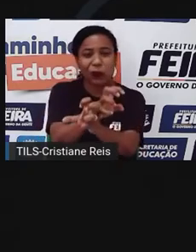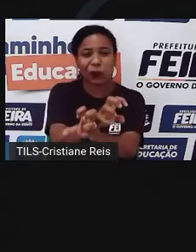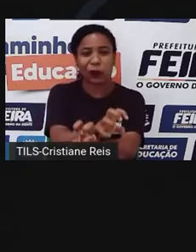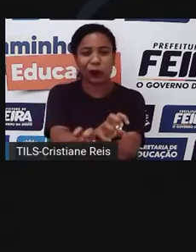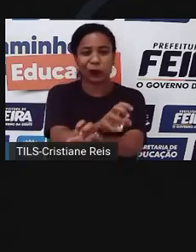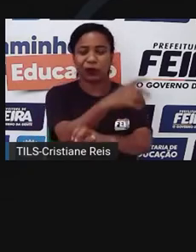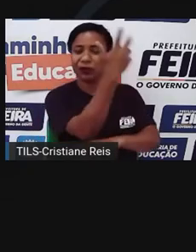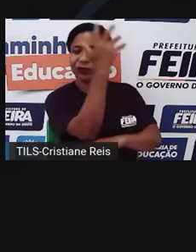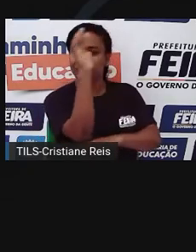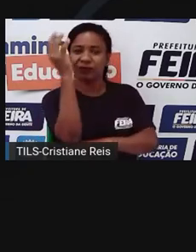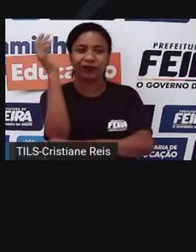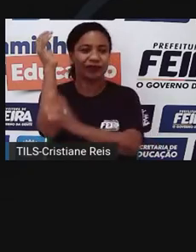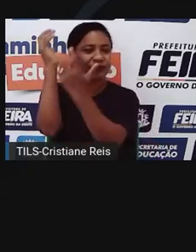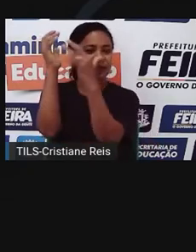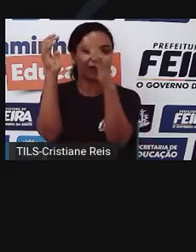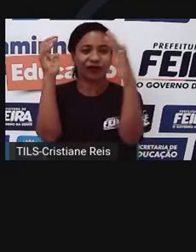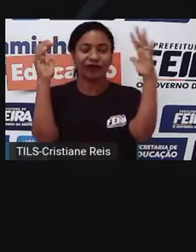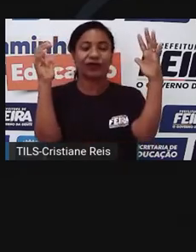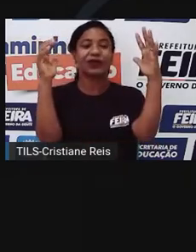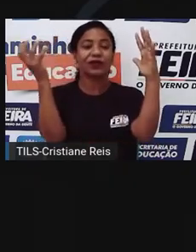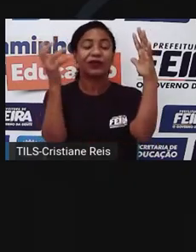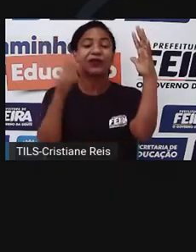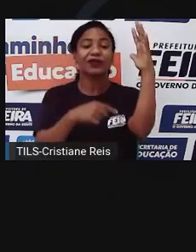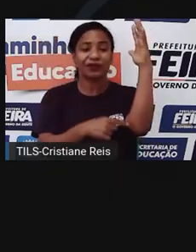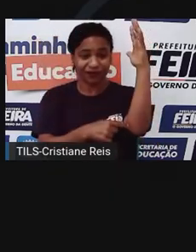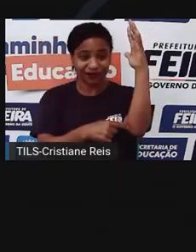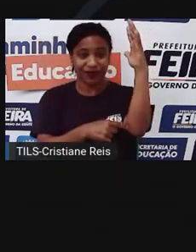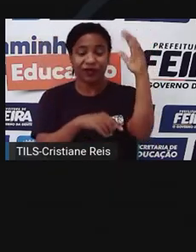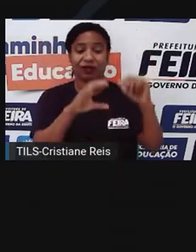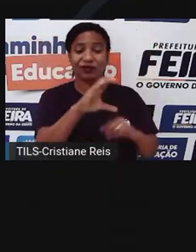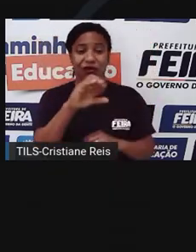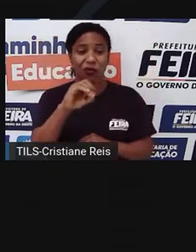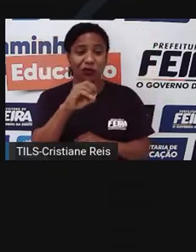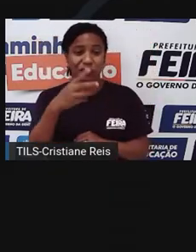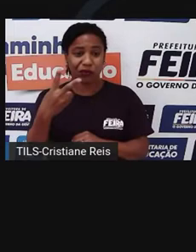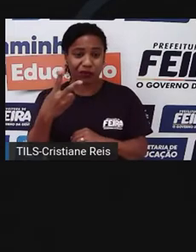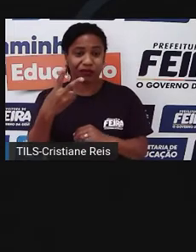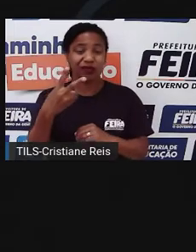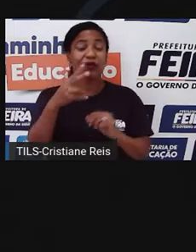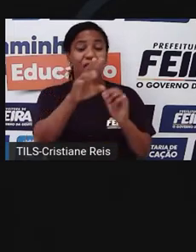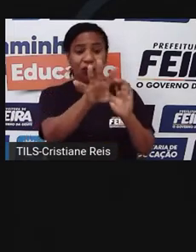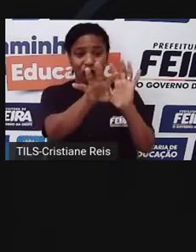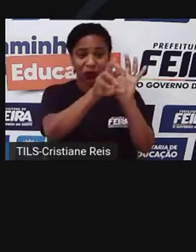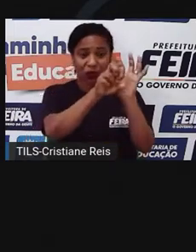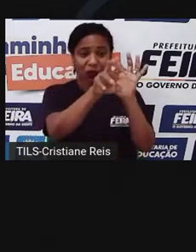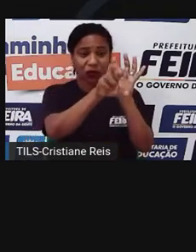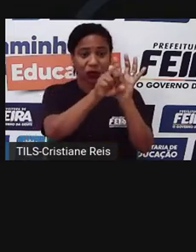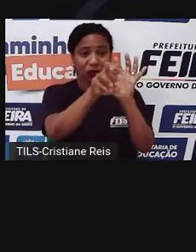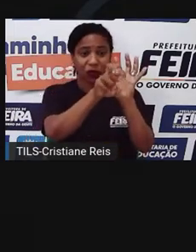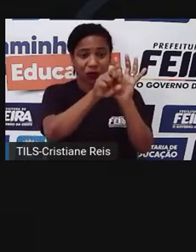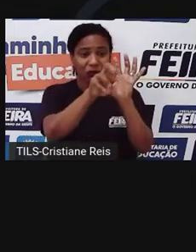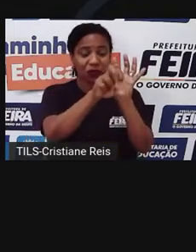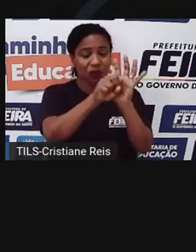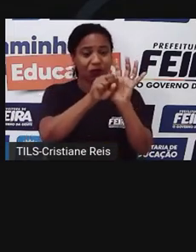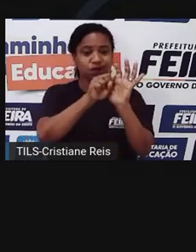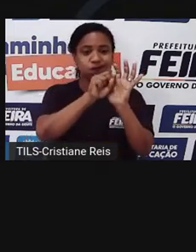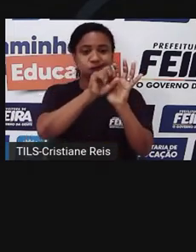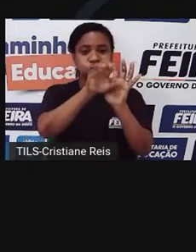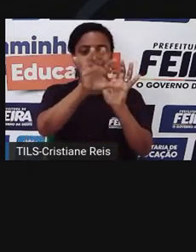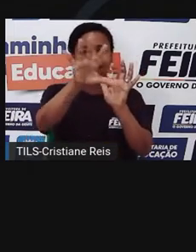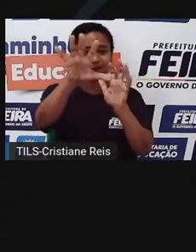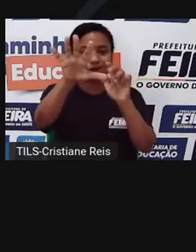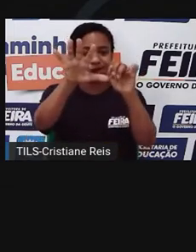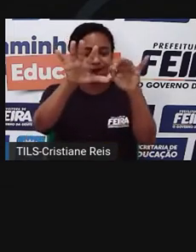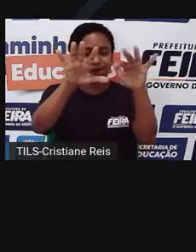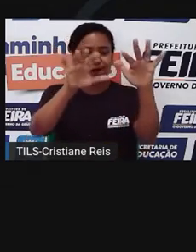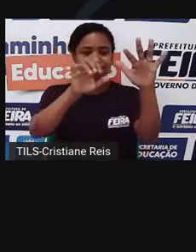floresta agora começar a perder carbono para a atmosfera ao invés de absorver esse carbono como estava fazendo